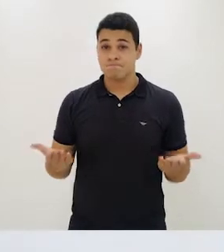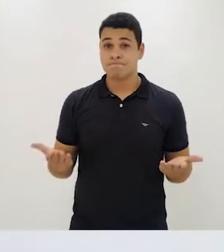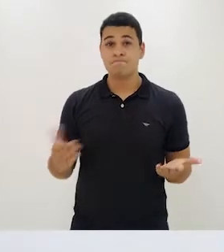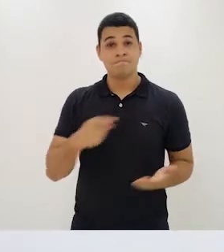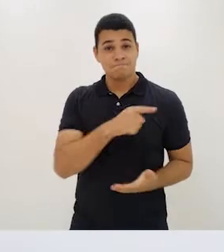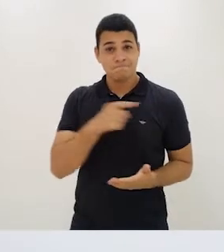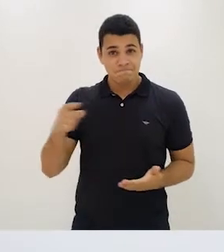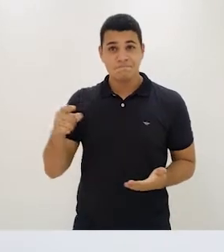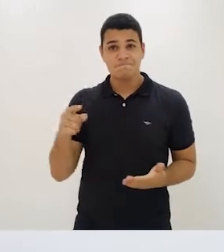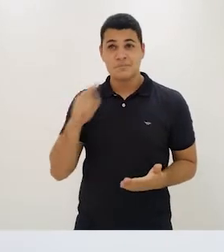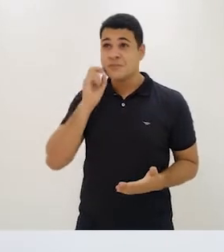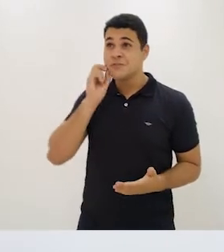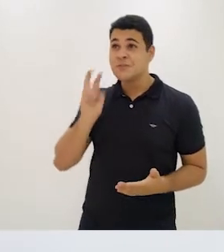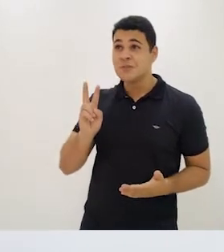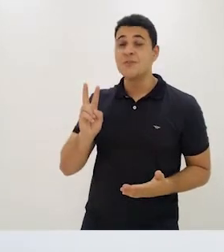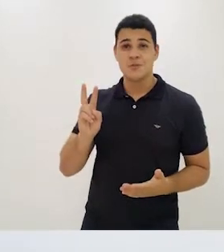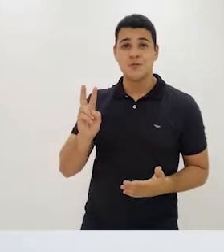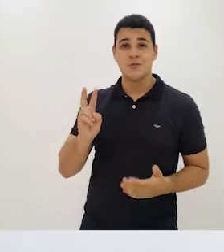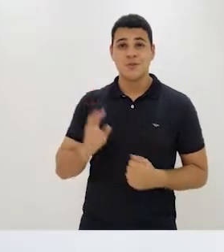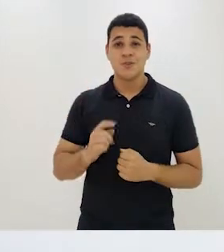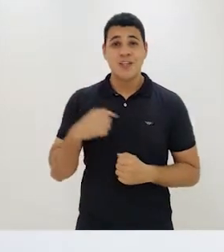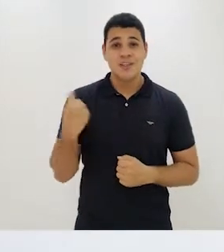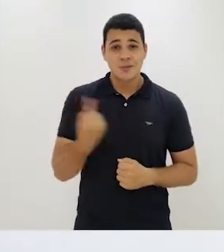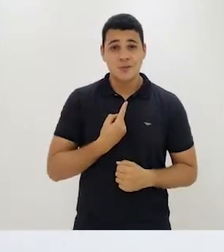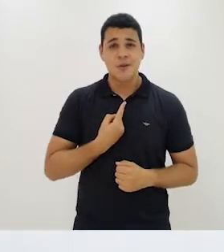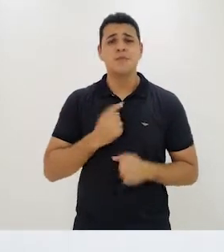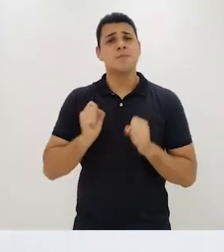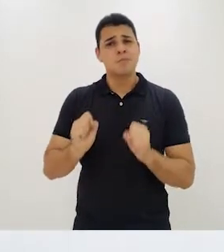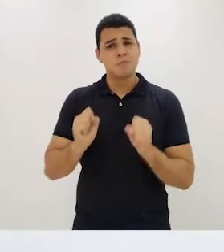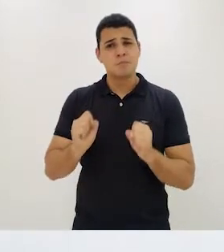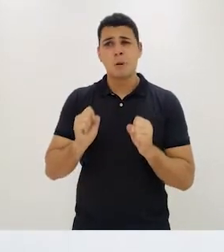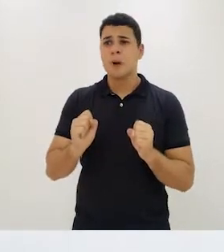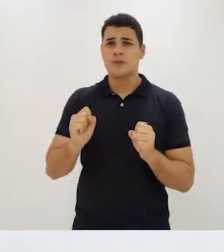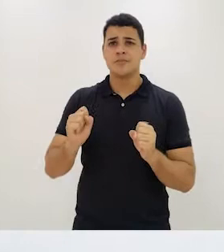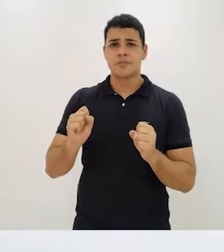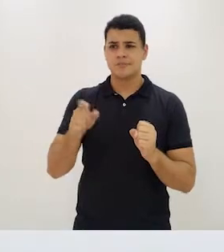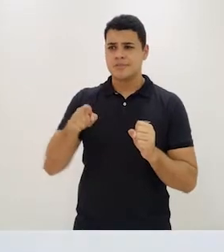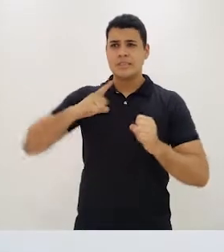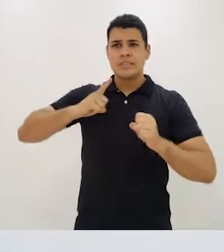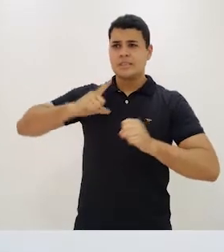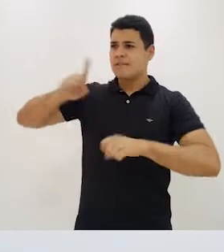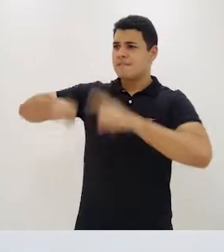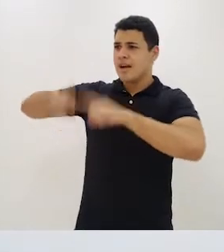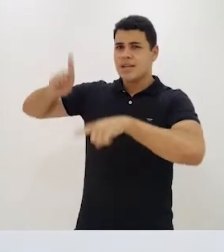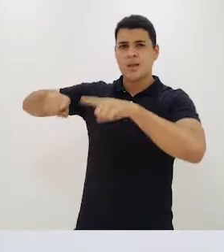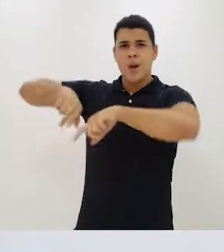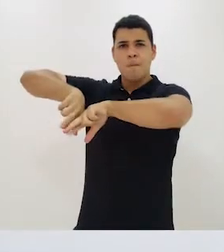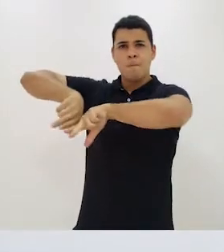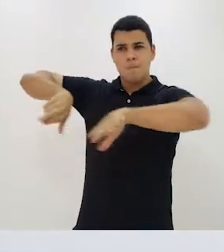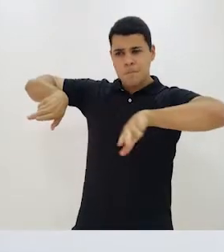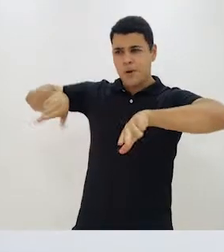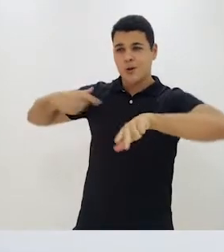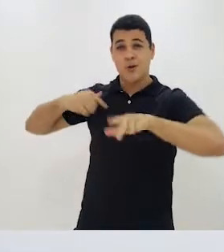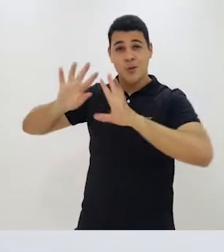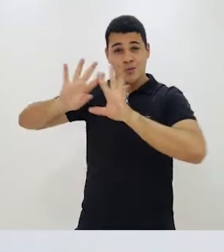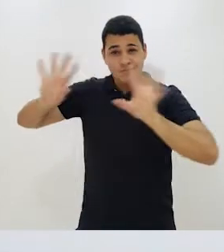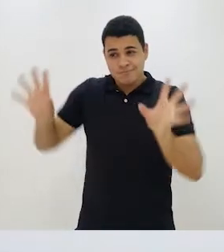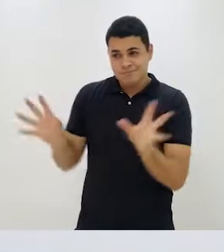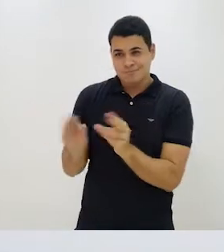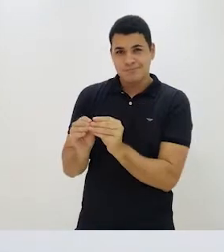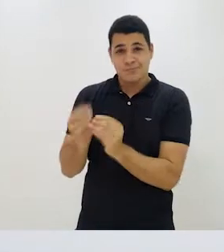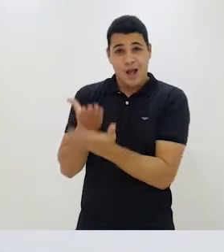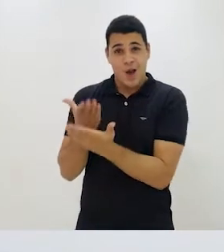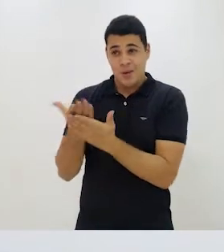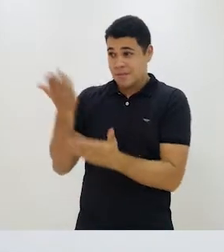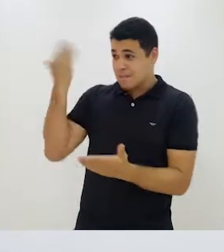Então, como vocês podem ver, nós podemos colocar todas aquelas variações que eu exemplifiquei no